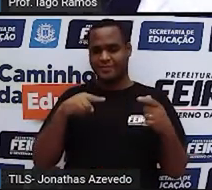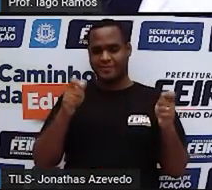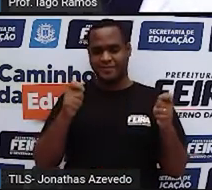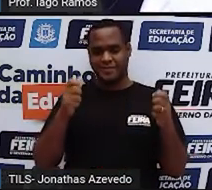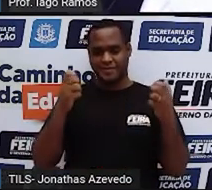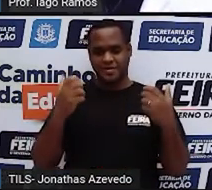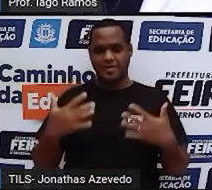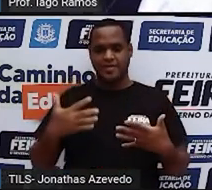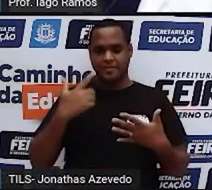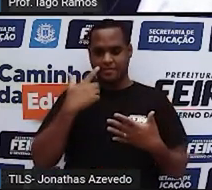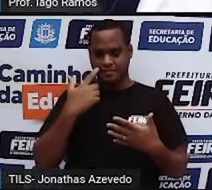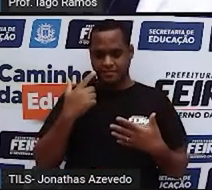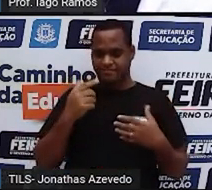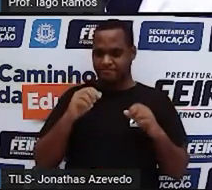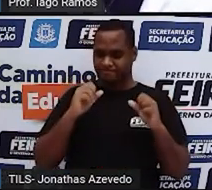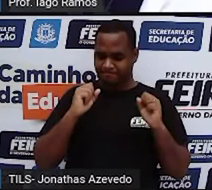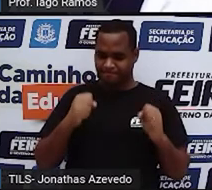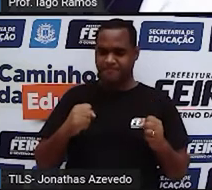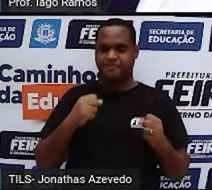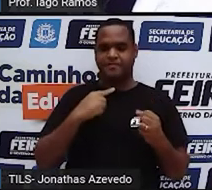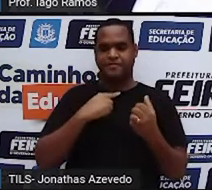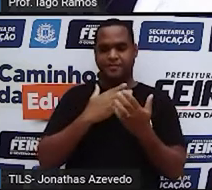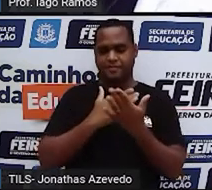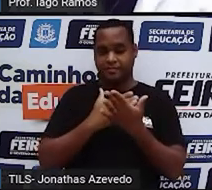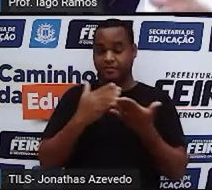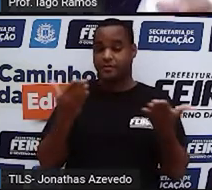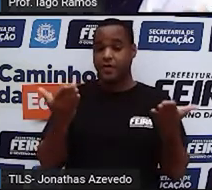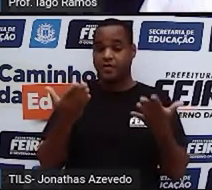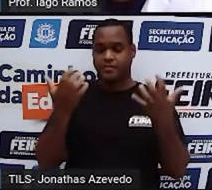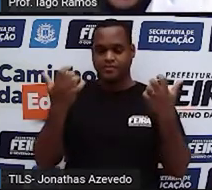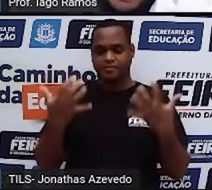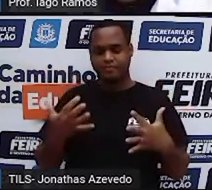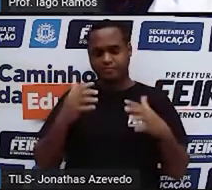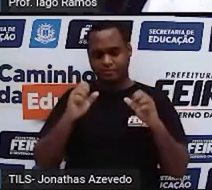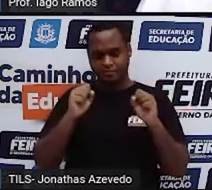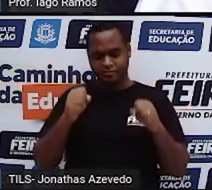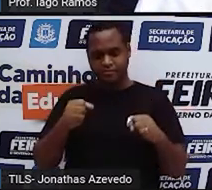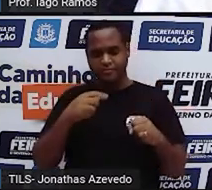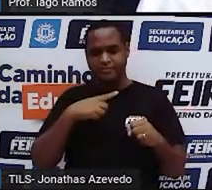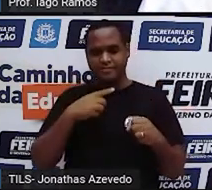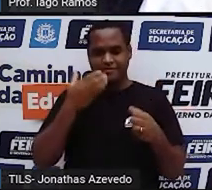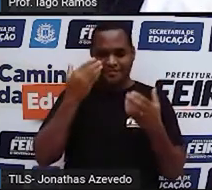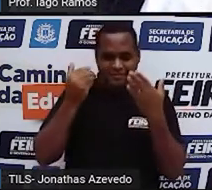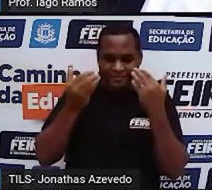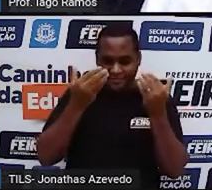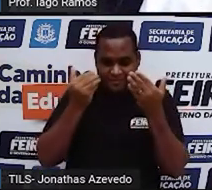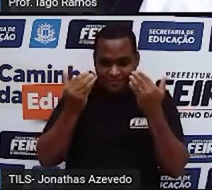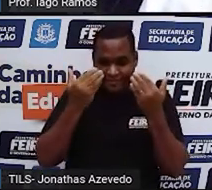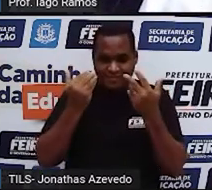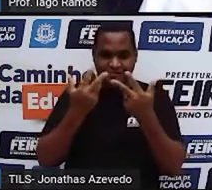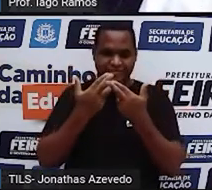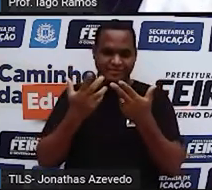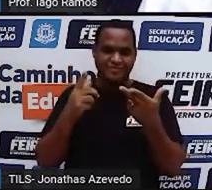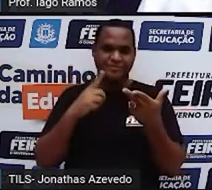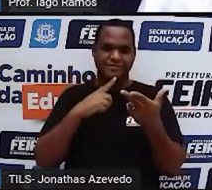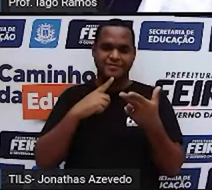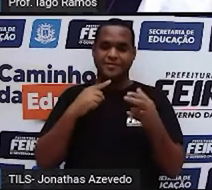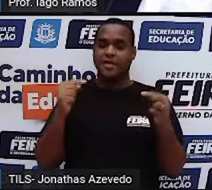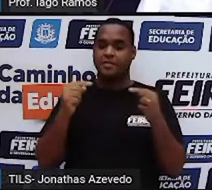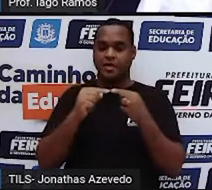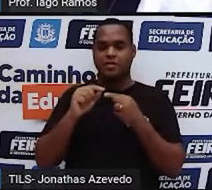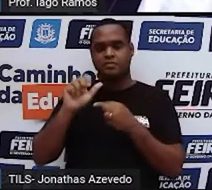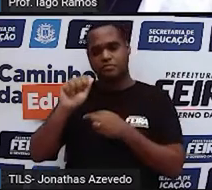pontapé inicial a partir de hoje, né? Para mergulhar um pouquinho nesse oceano aí da